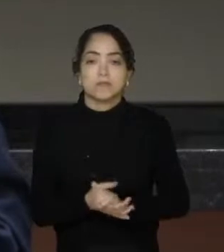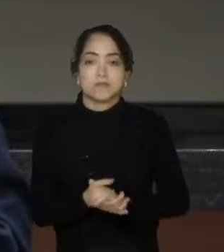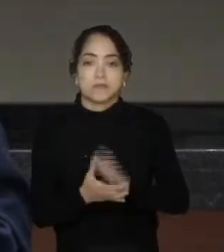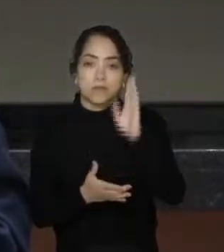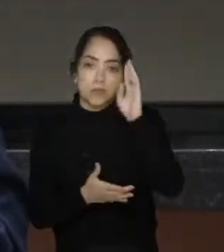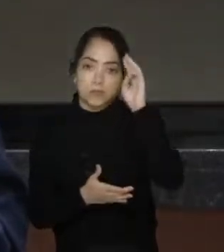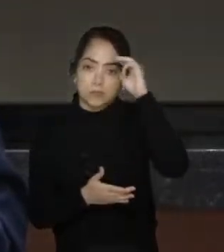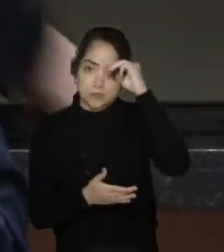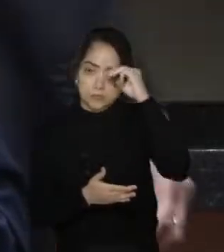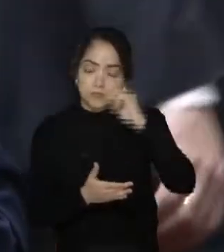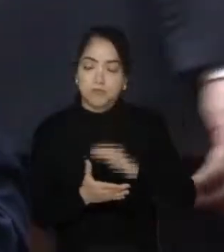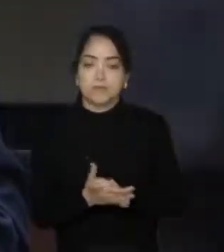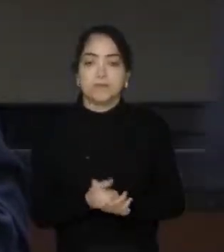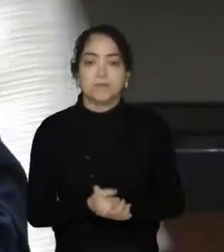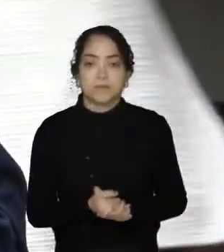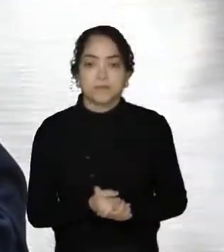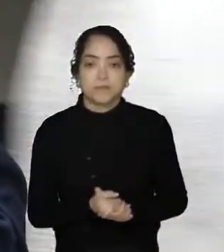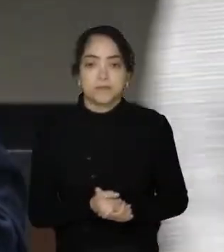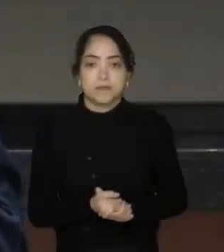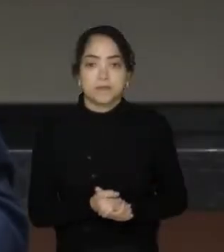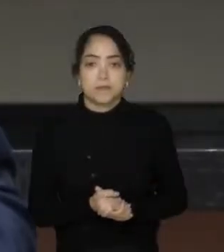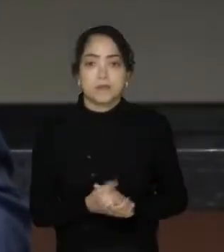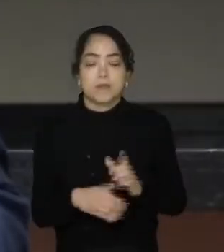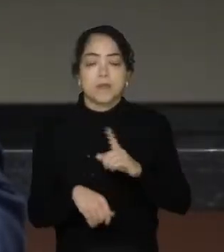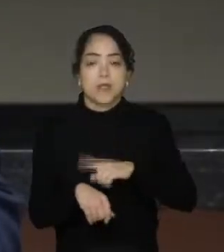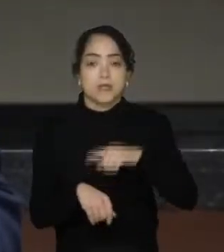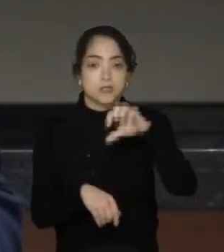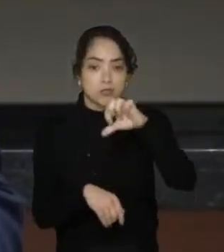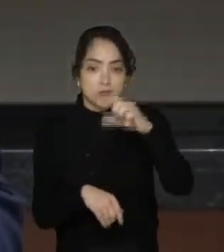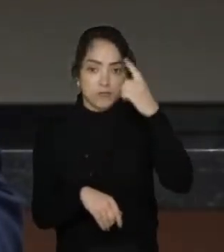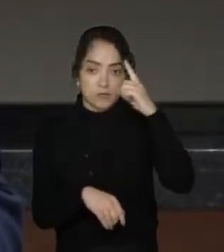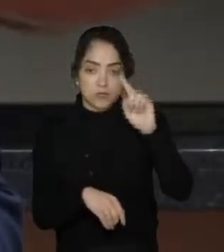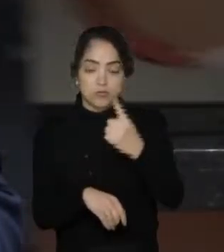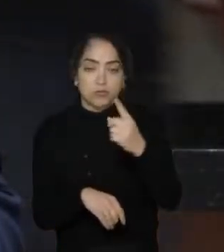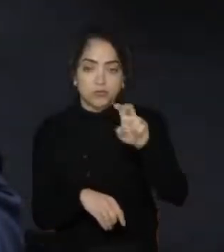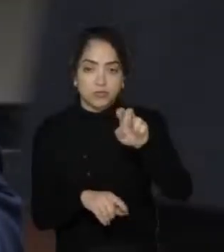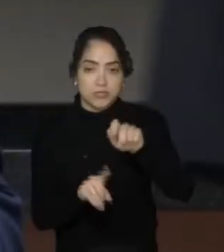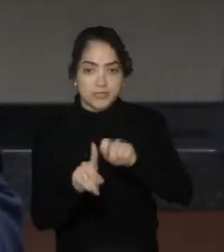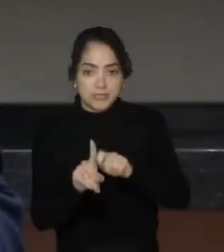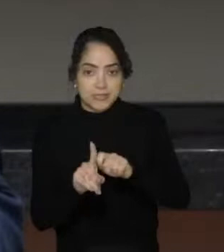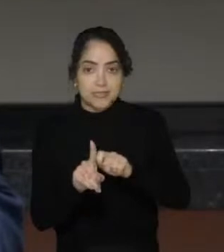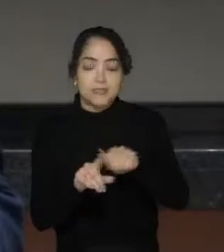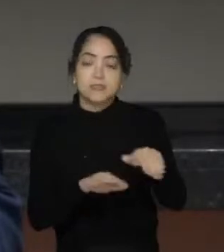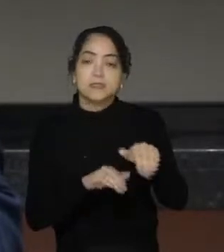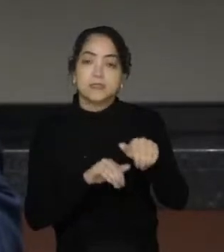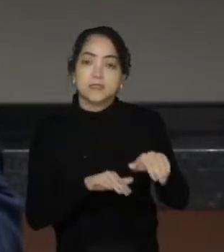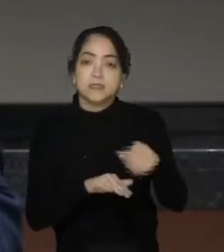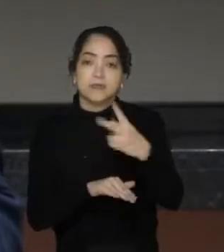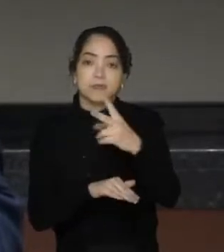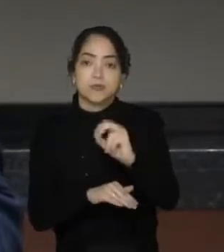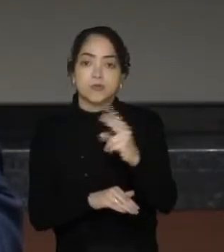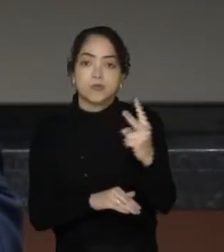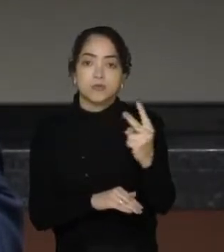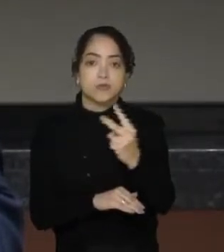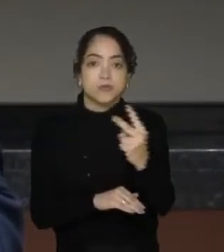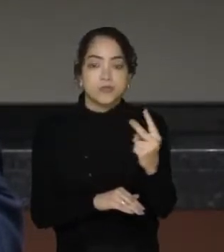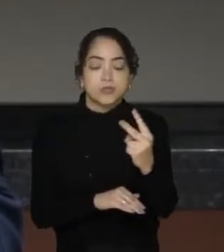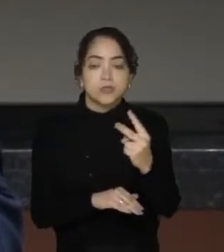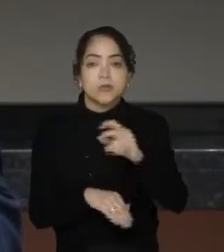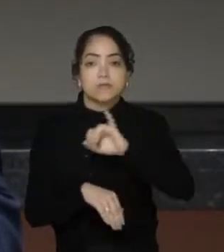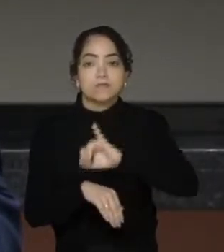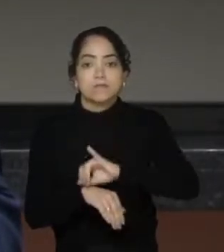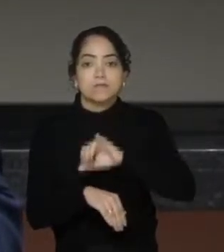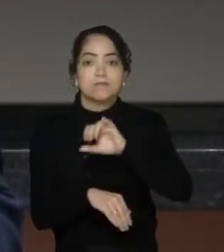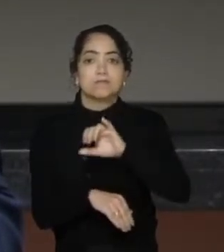secretário ad hoc. Às 9 horas do dia 15 de setembro do ano 2022, nessa cidade, em Florianópolis, capital do Estado de Santa